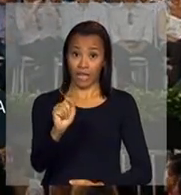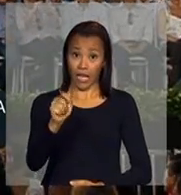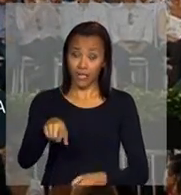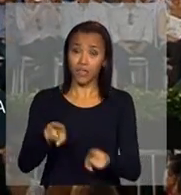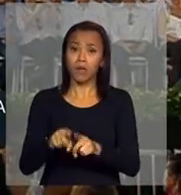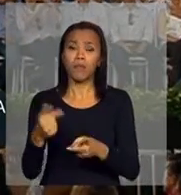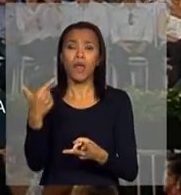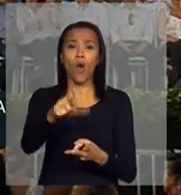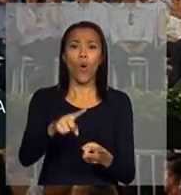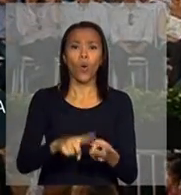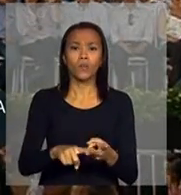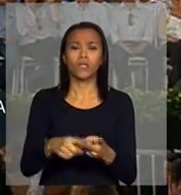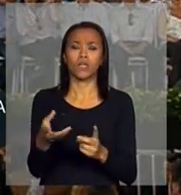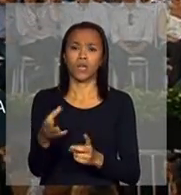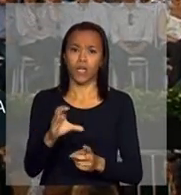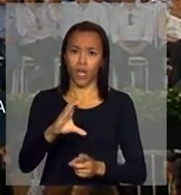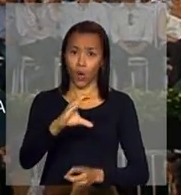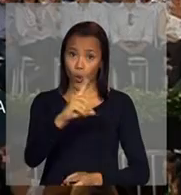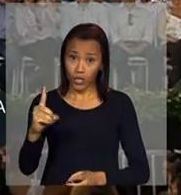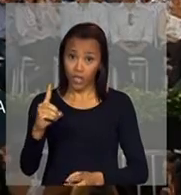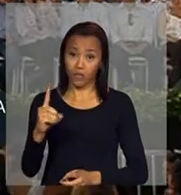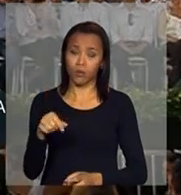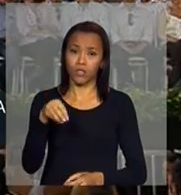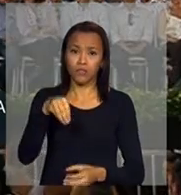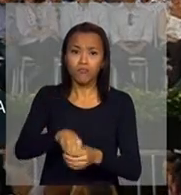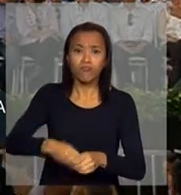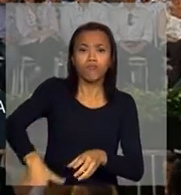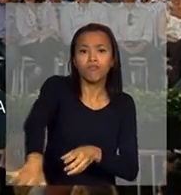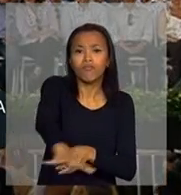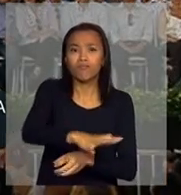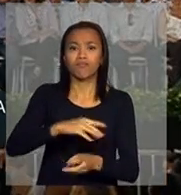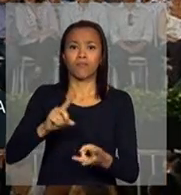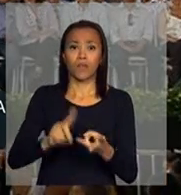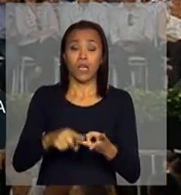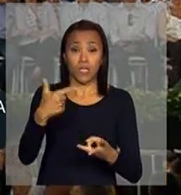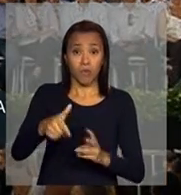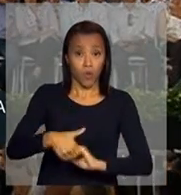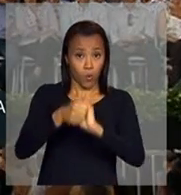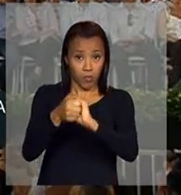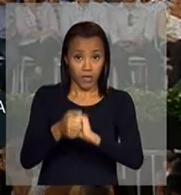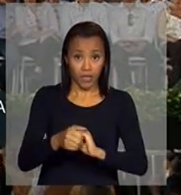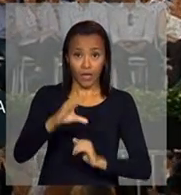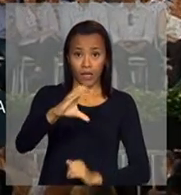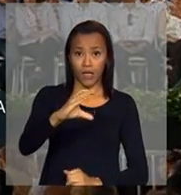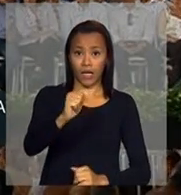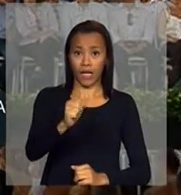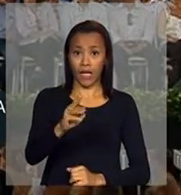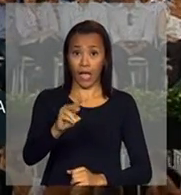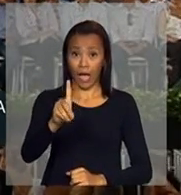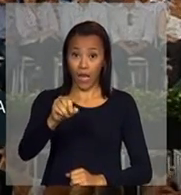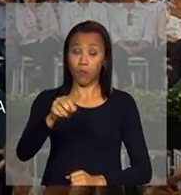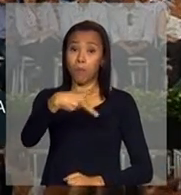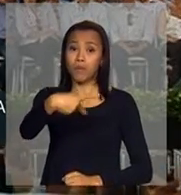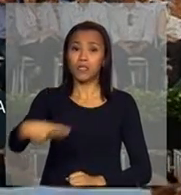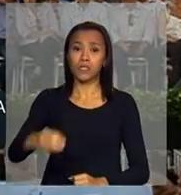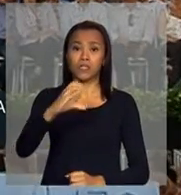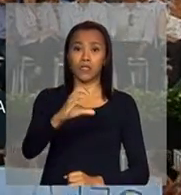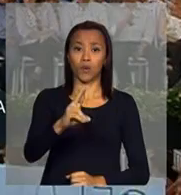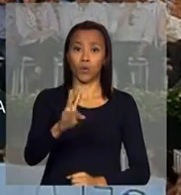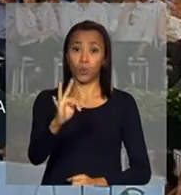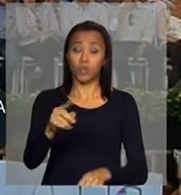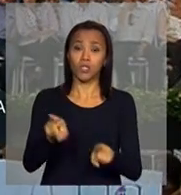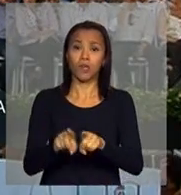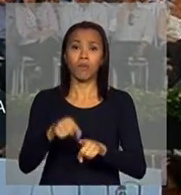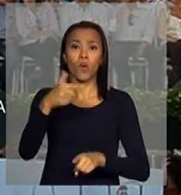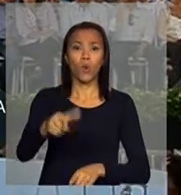da Articulação do Semiárido na região. Cumprimentar o Carlos Vera, presidente da CUT. A CIDA do